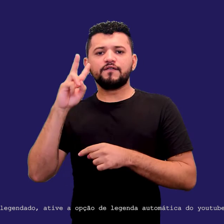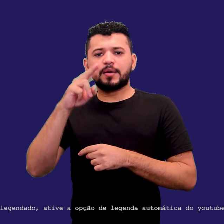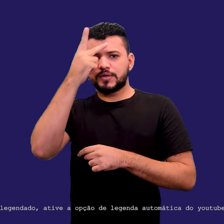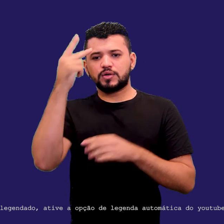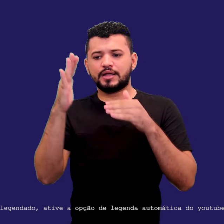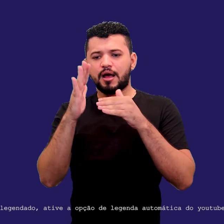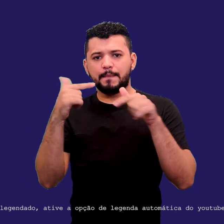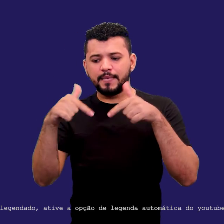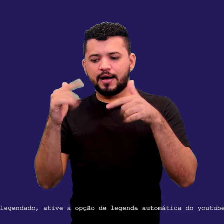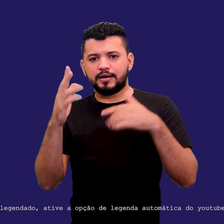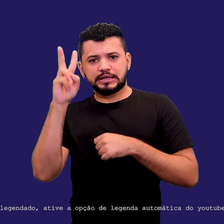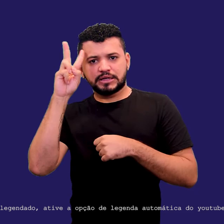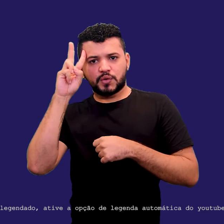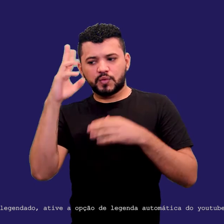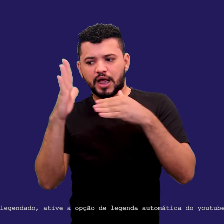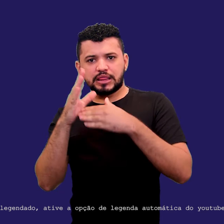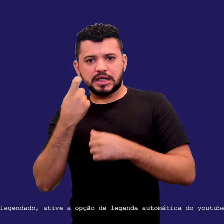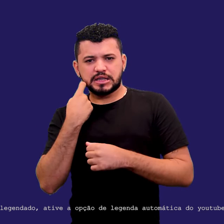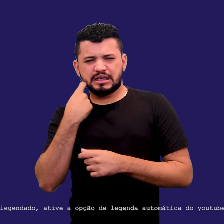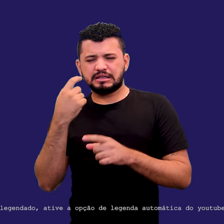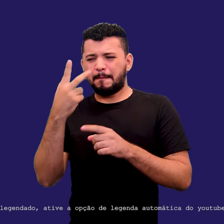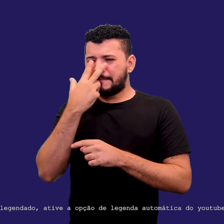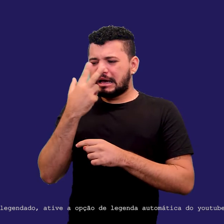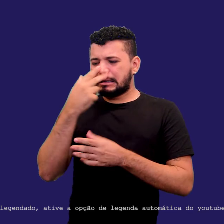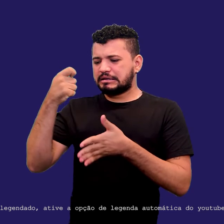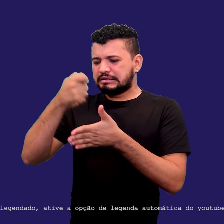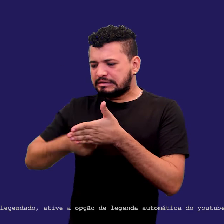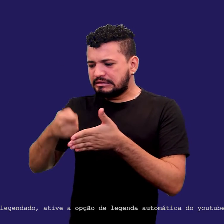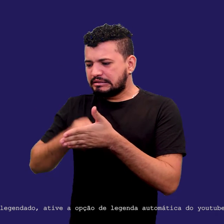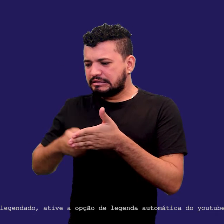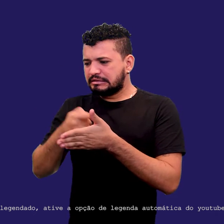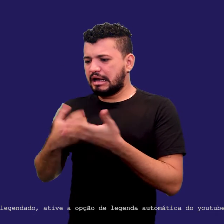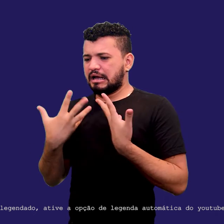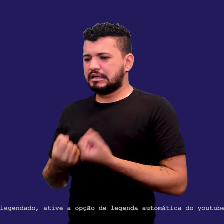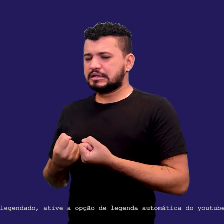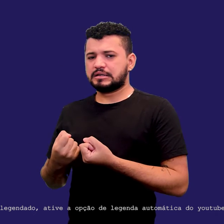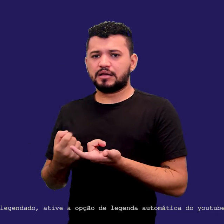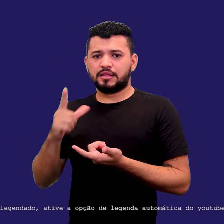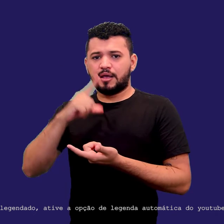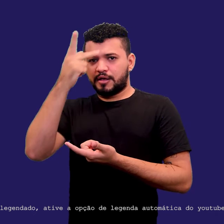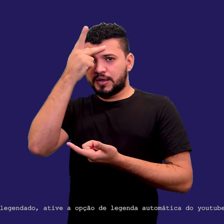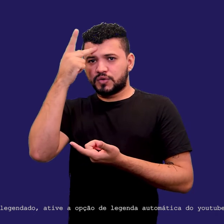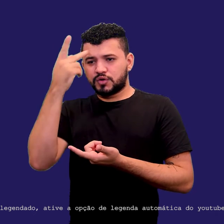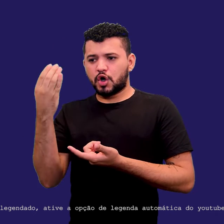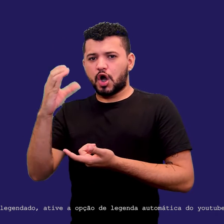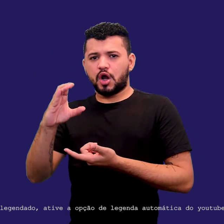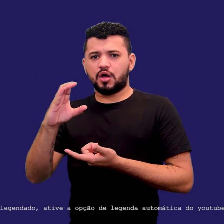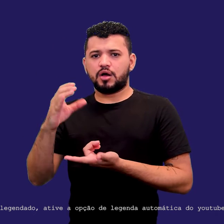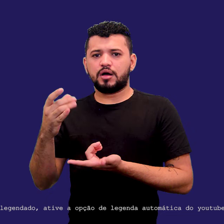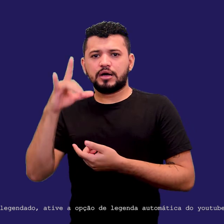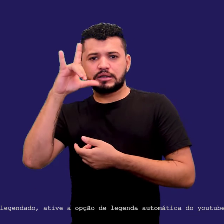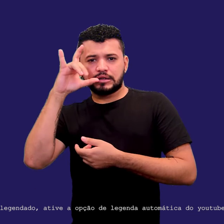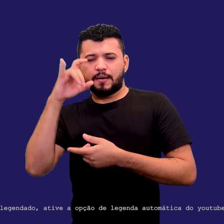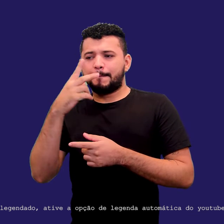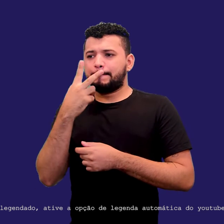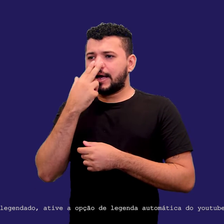que está ali por obrigação, aquelas pessoas que, inclusive, quando entram de férias, acabam postando ali nas redes sociais, graças a Deus férias, parece que está